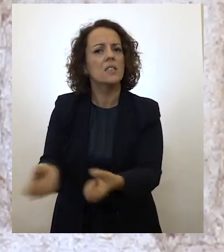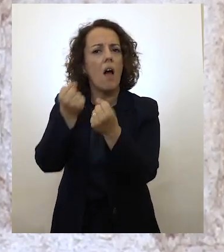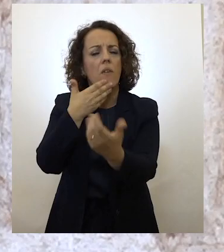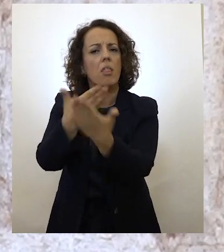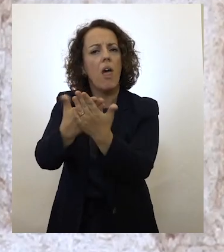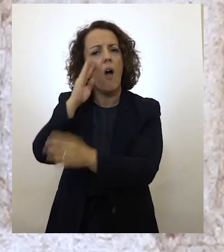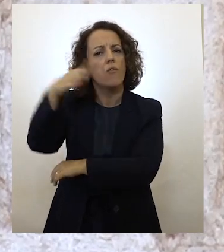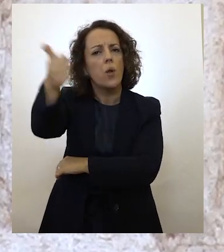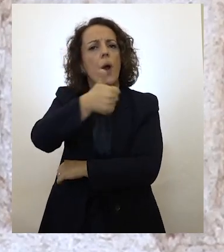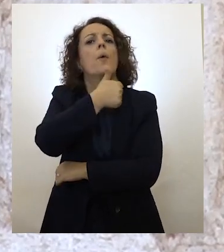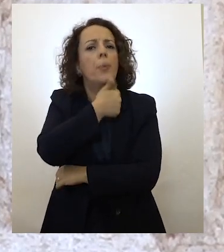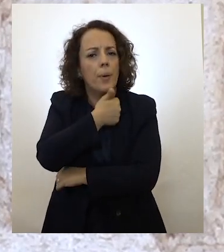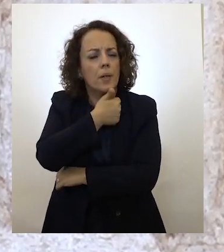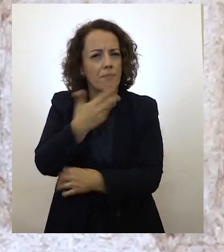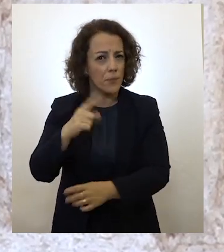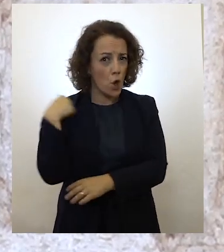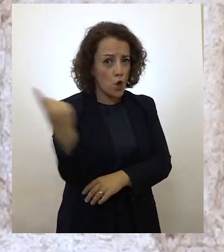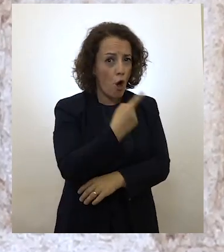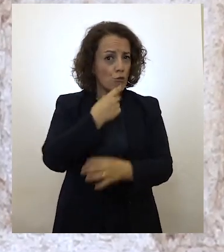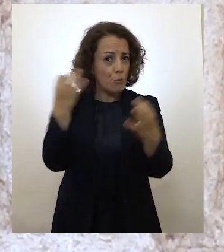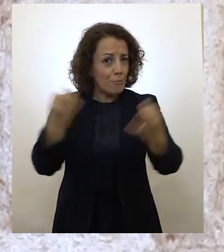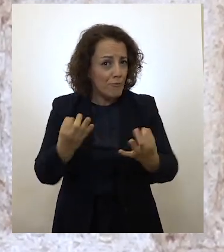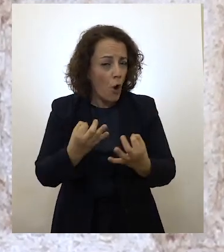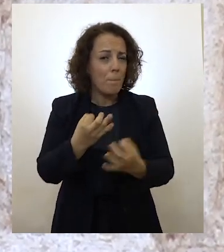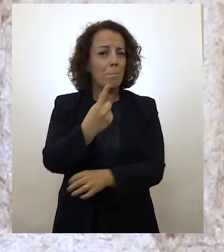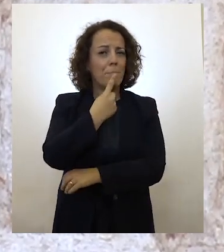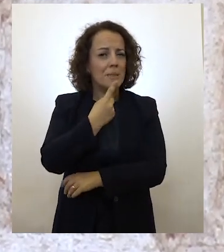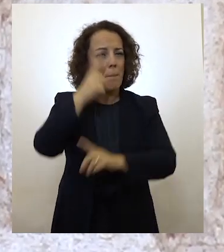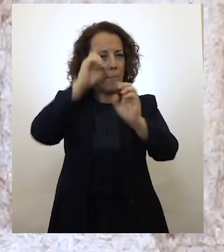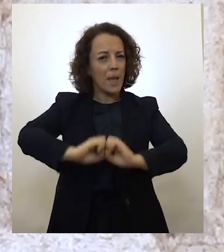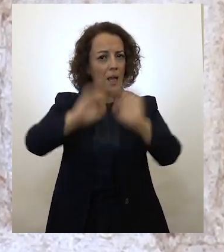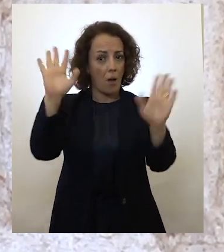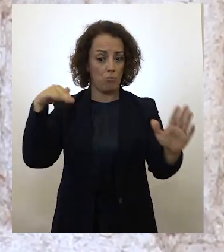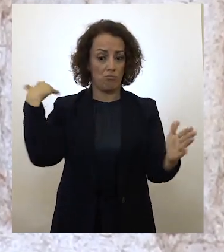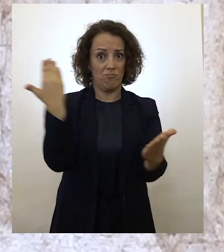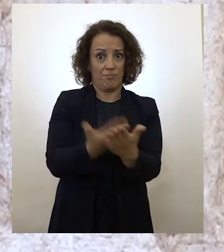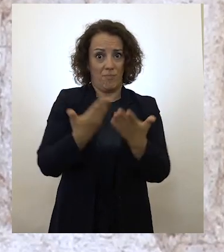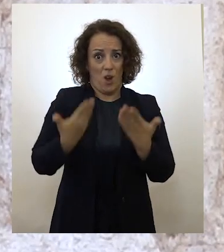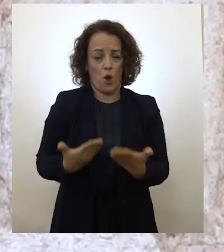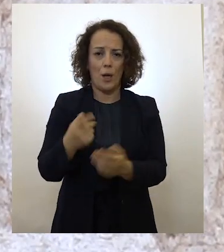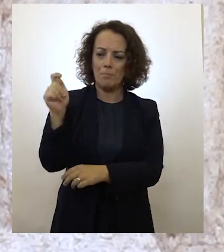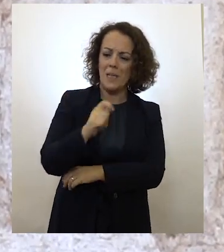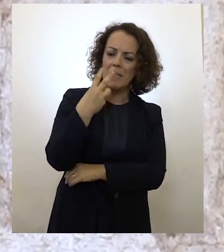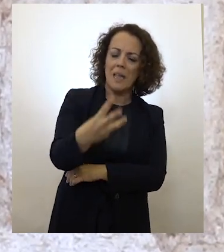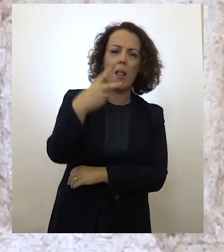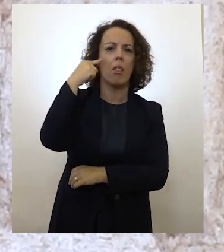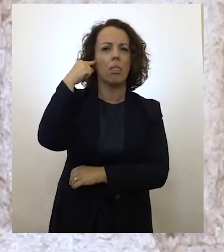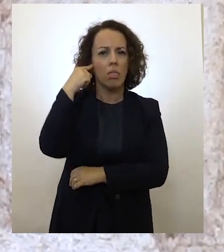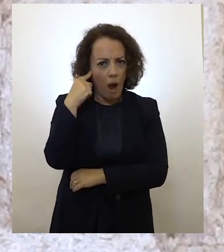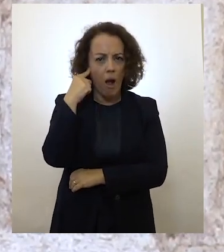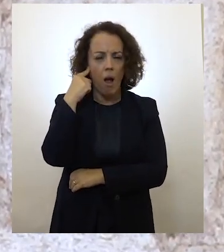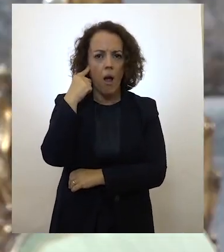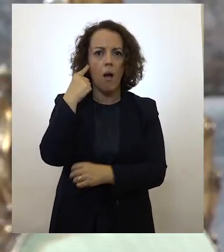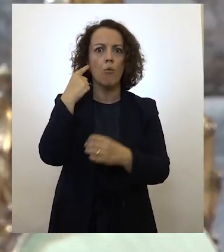futuro. Percebemos mesmo que termos chegado onde chegámos, três meses envolvidos,